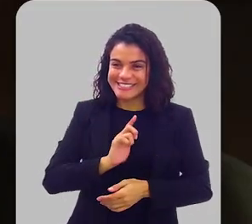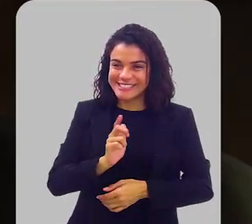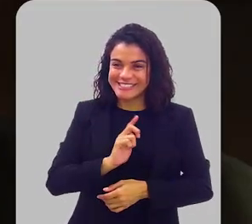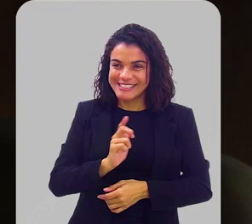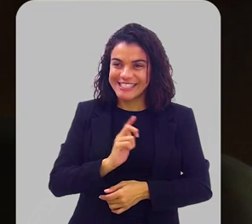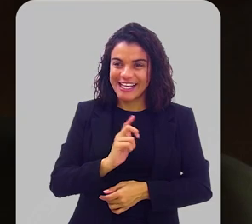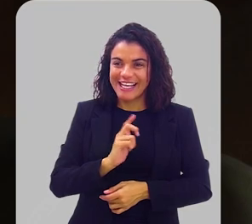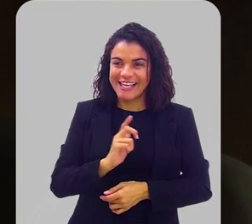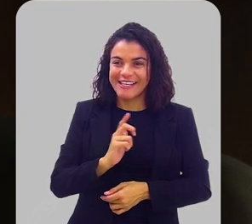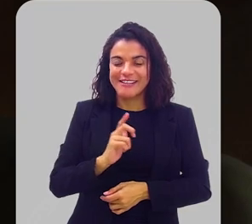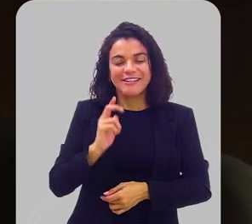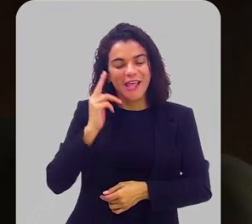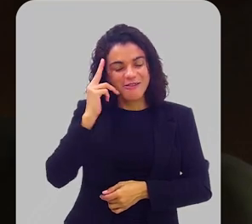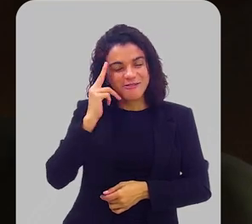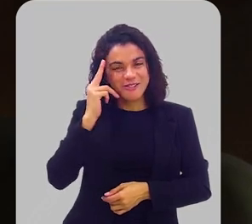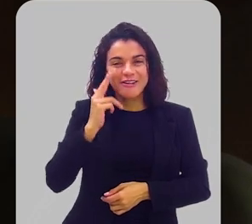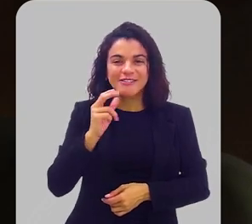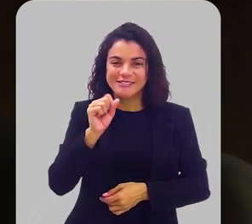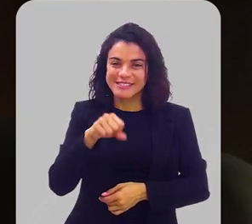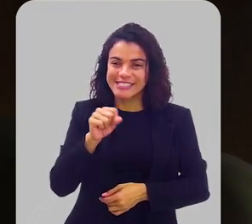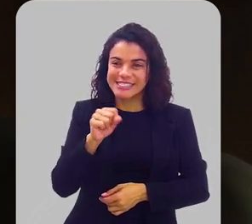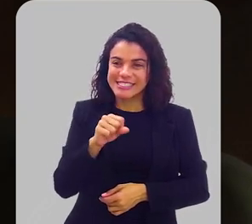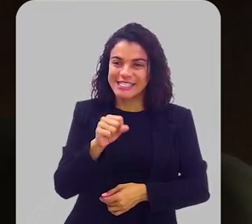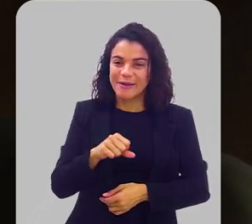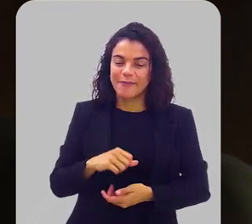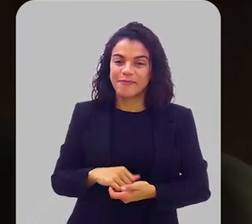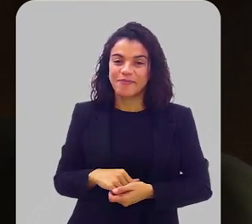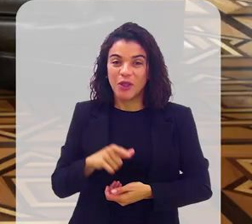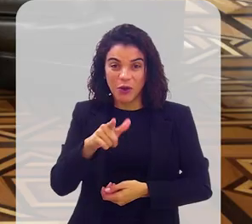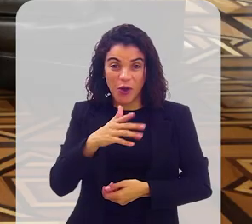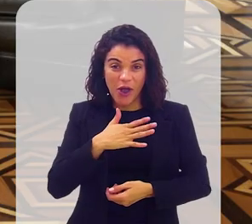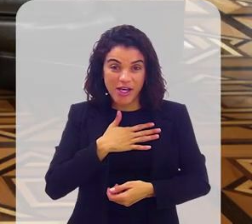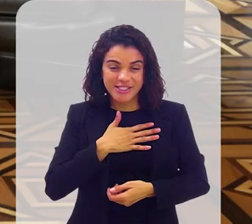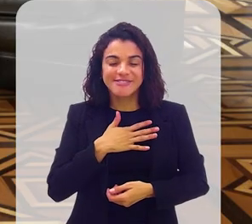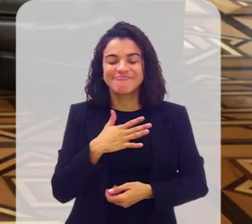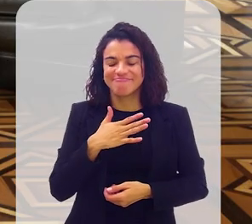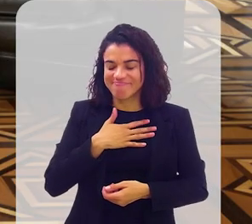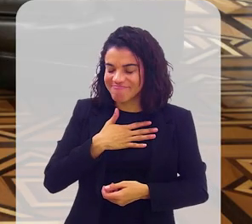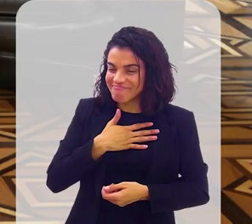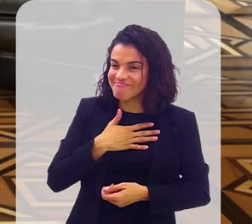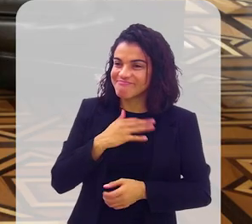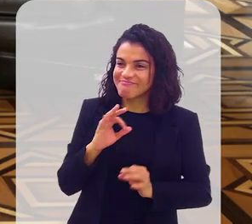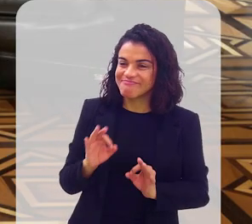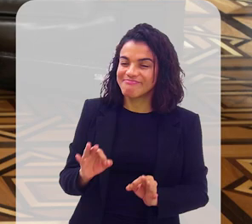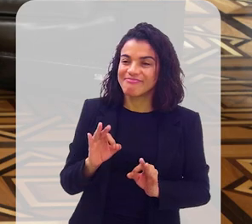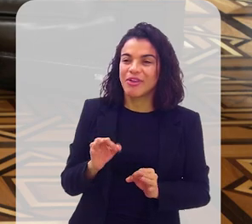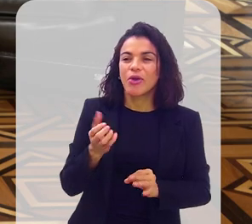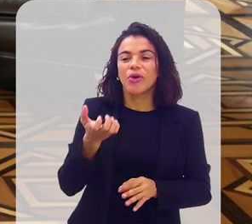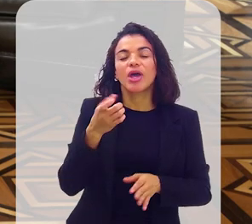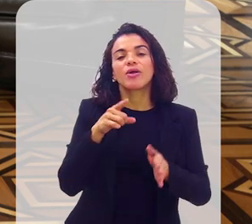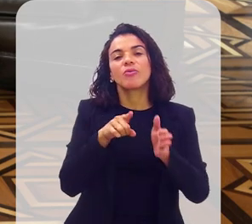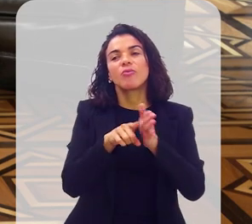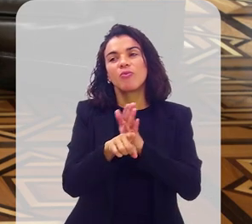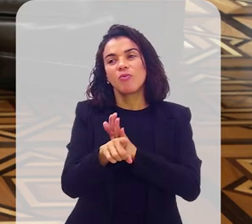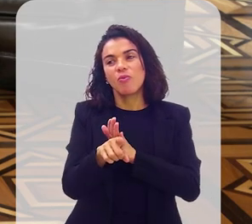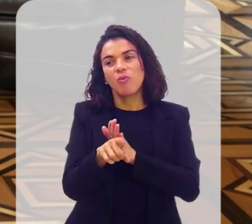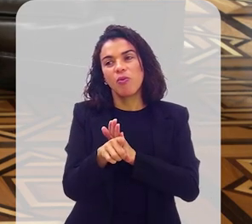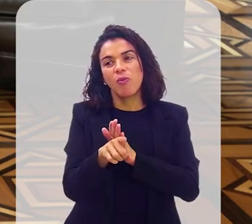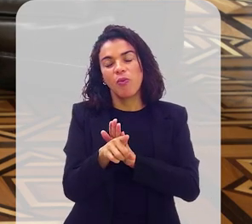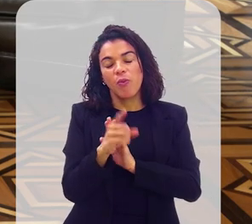Tenho, tenho sonhos. do coração? Tenho sonhos. É mesmo? Sim. Gosta disso? Gosto. Eu quero te fazer uma pergunta